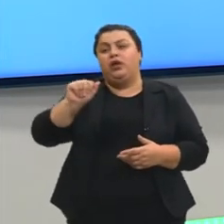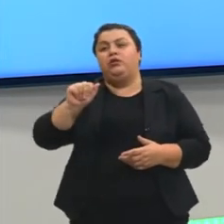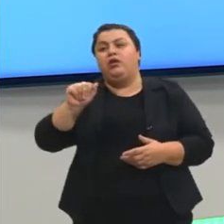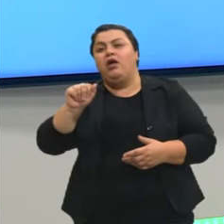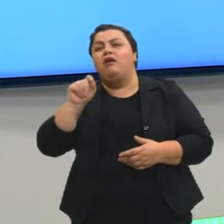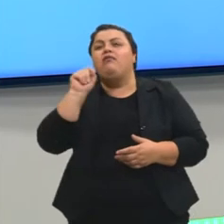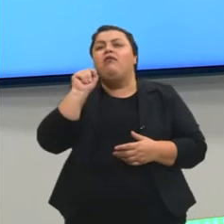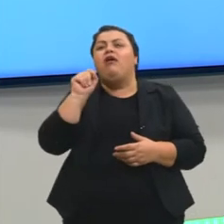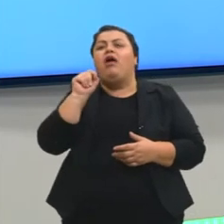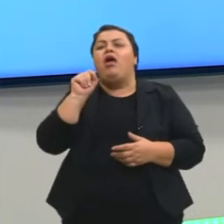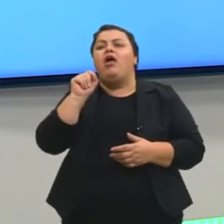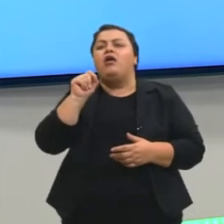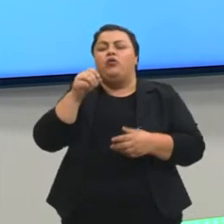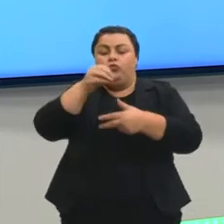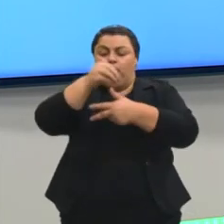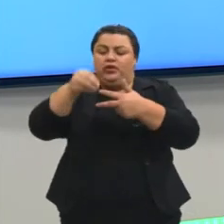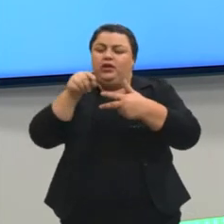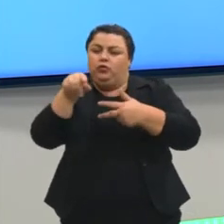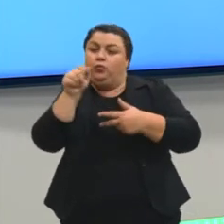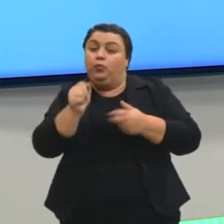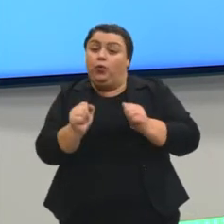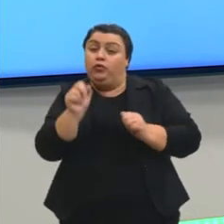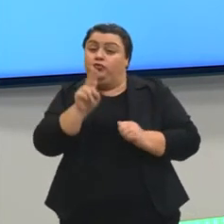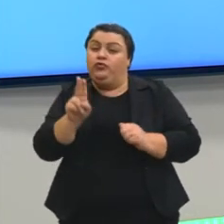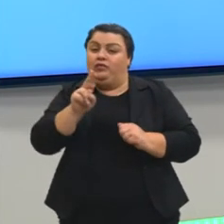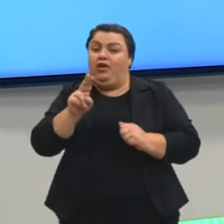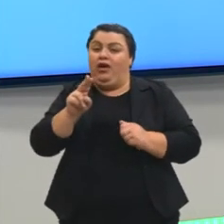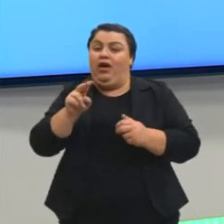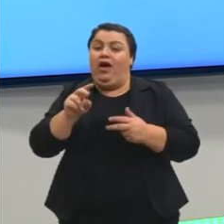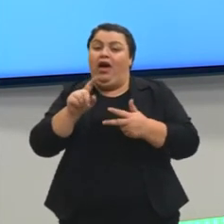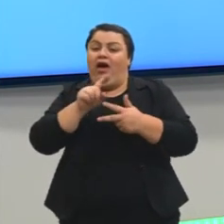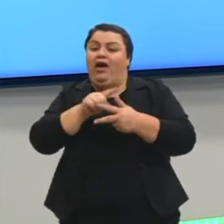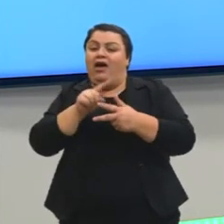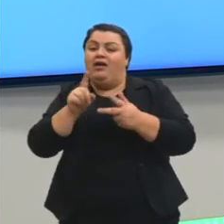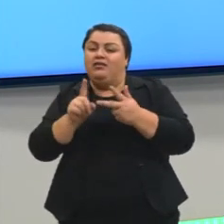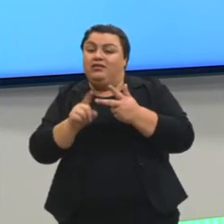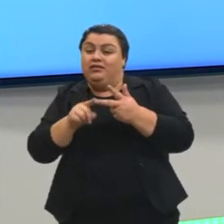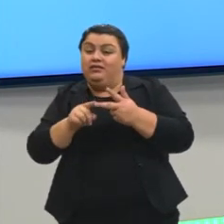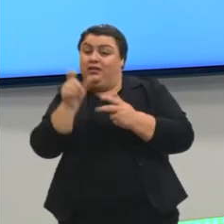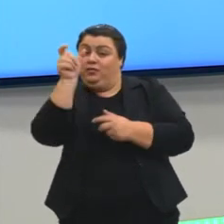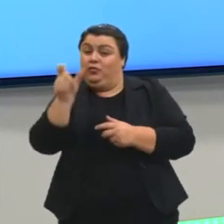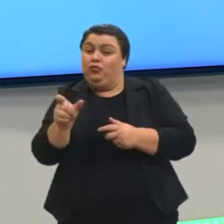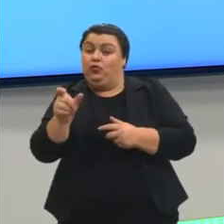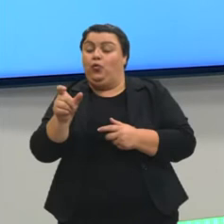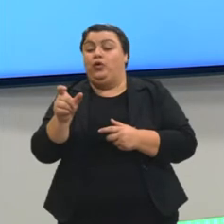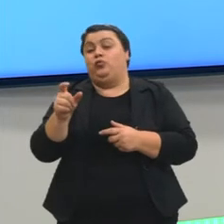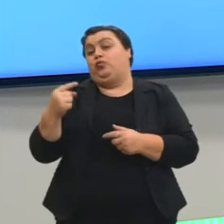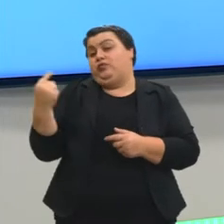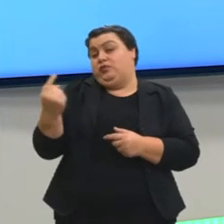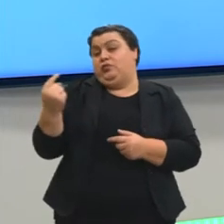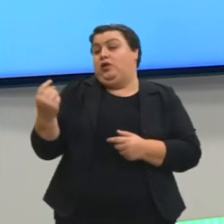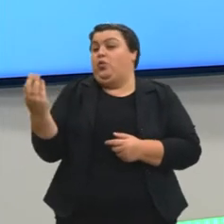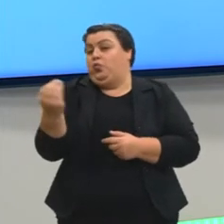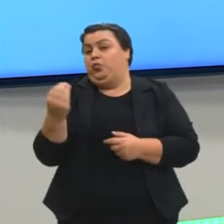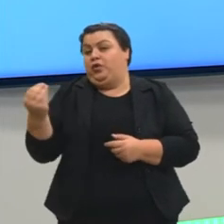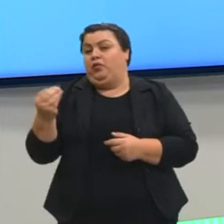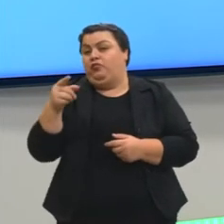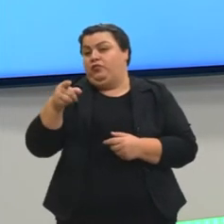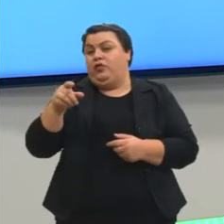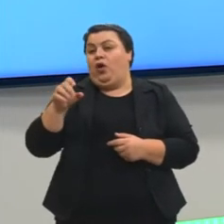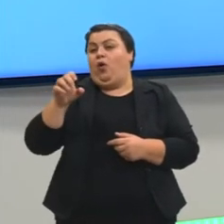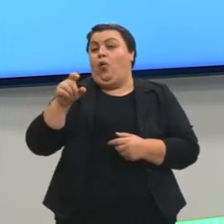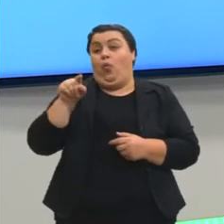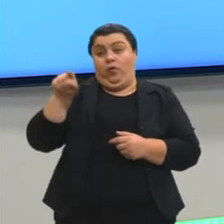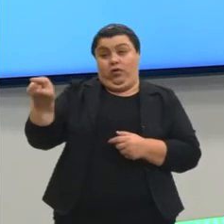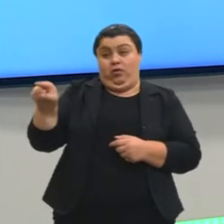que é o seguinte, no Enem tu pode usar a terceira pessoa do singular ou do plural, que é quando tu vai usar o ele, o ela,